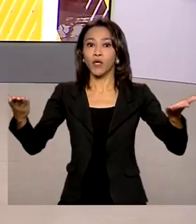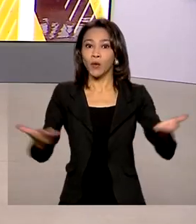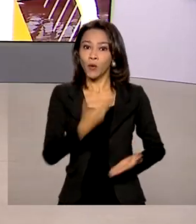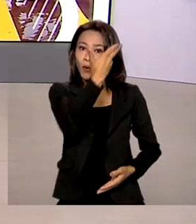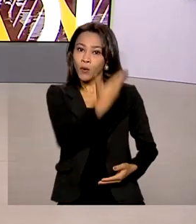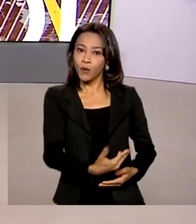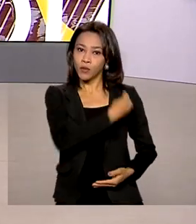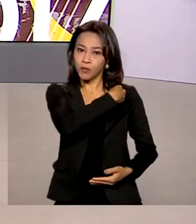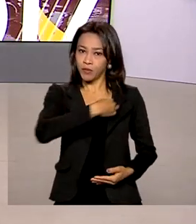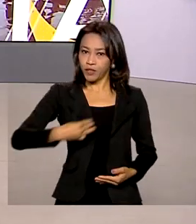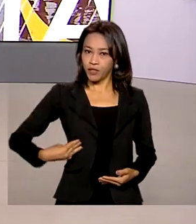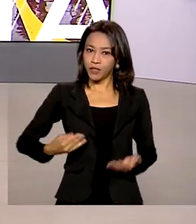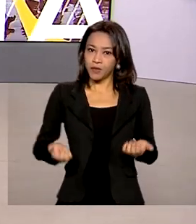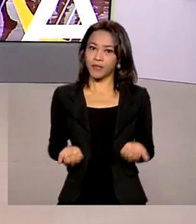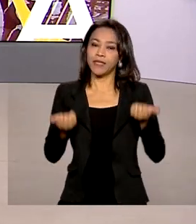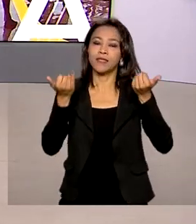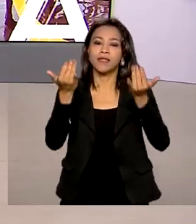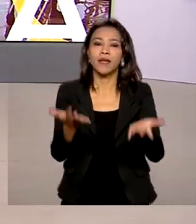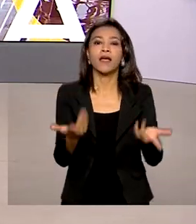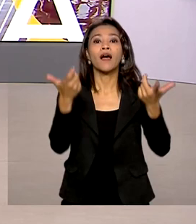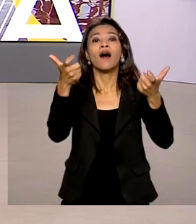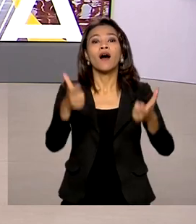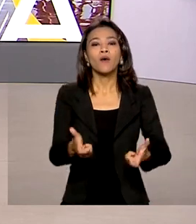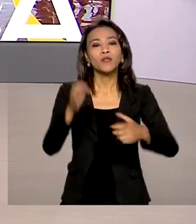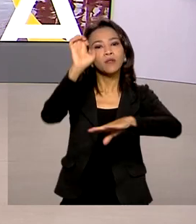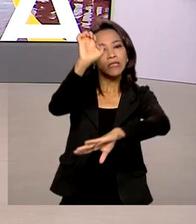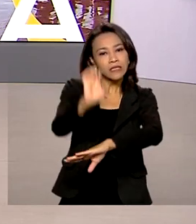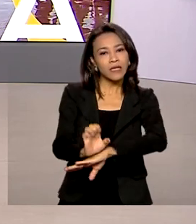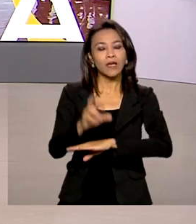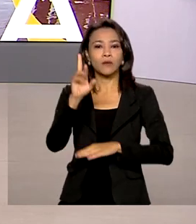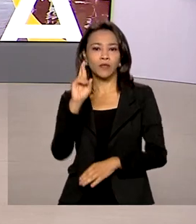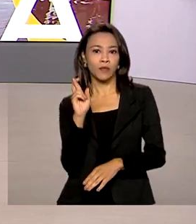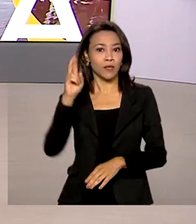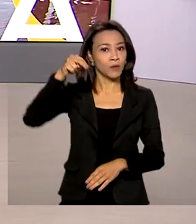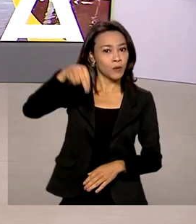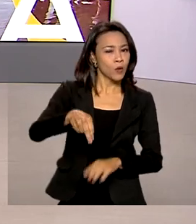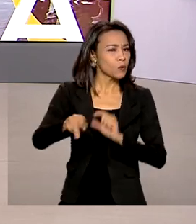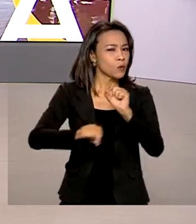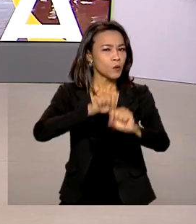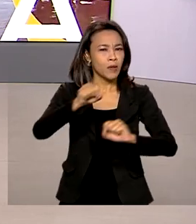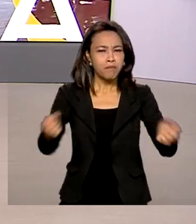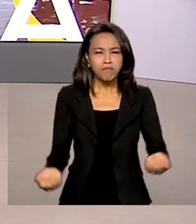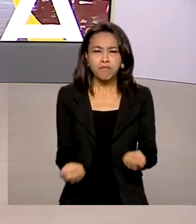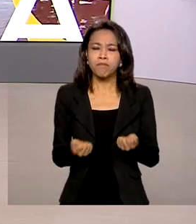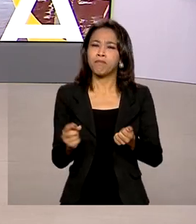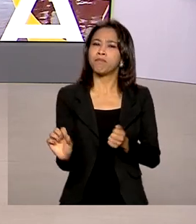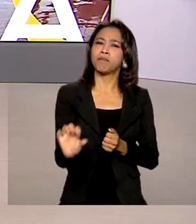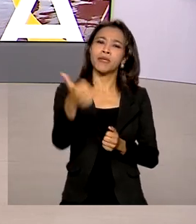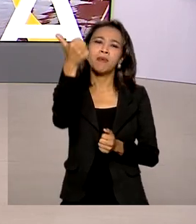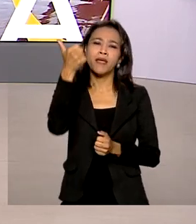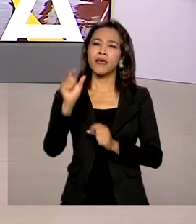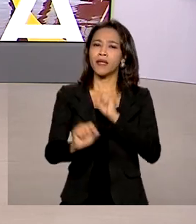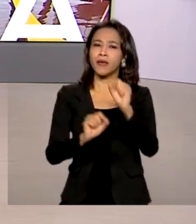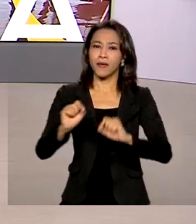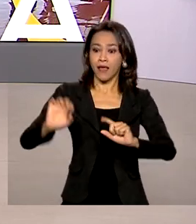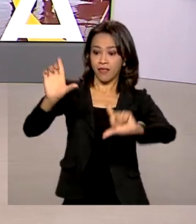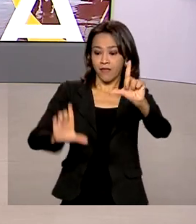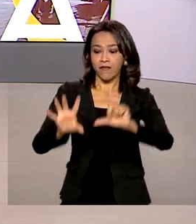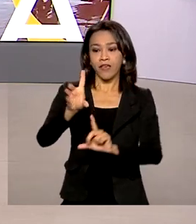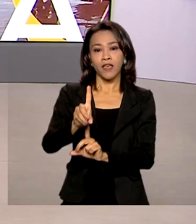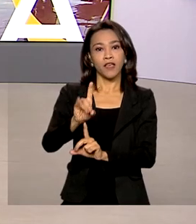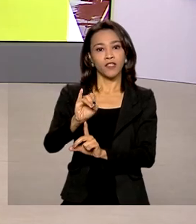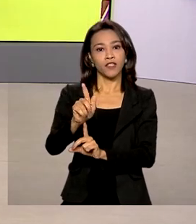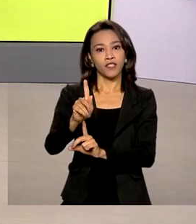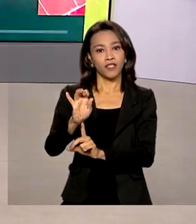Faria entrega no município de Pau dos Ferros, no Rio Grande do Norte, a primeira estação de TV digital por meio do programa